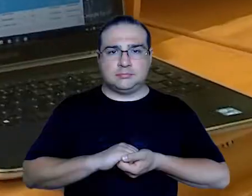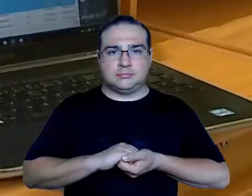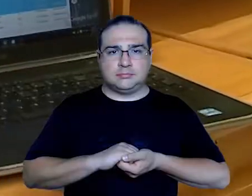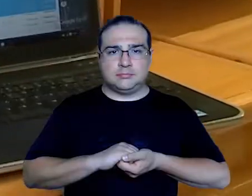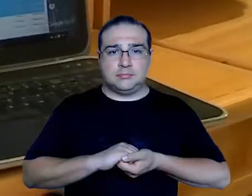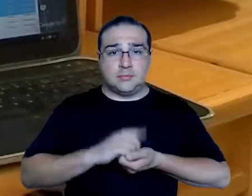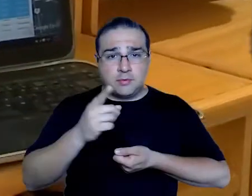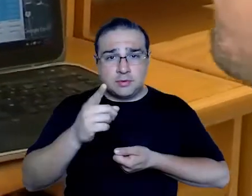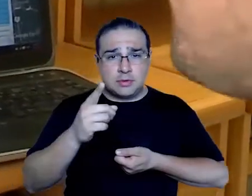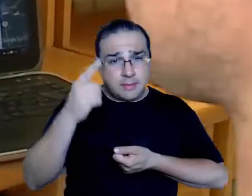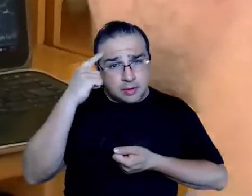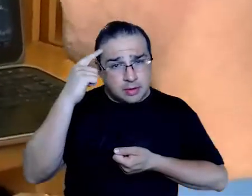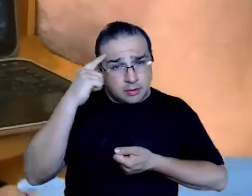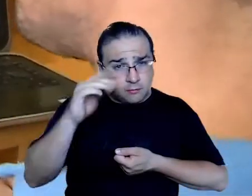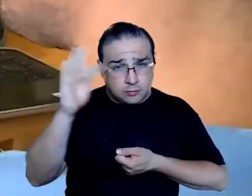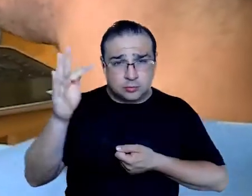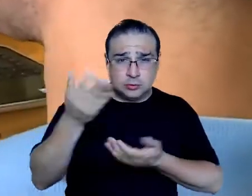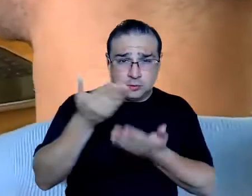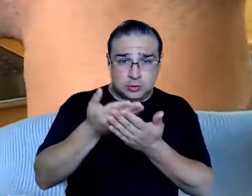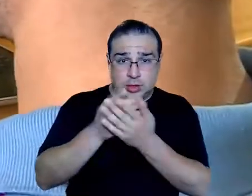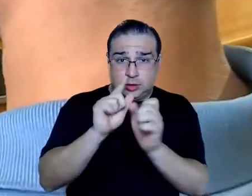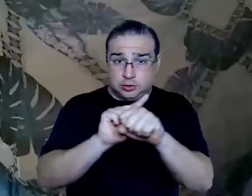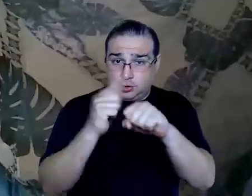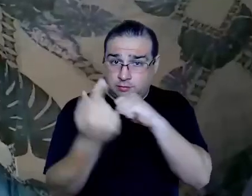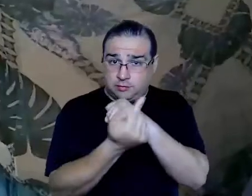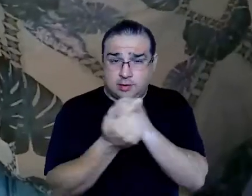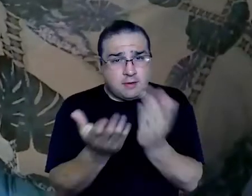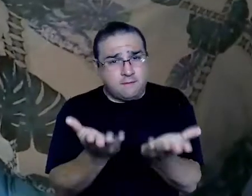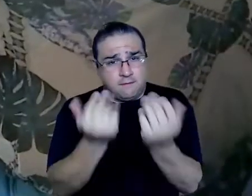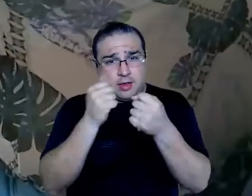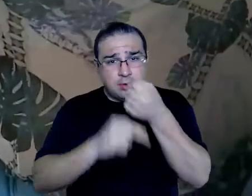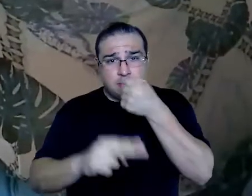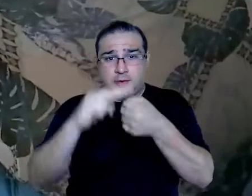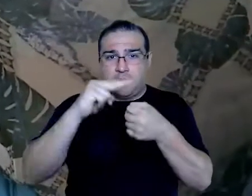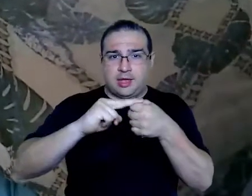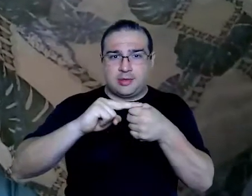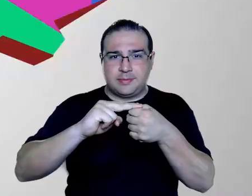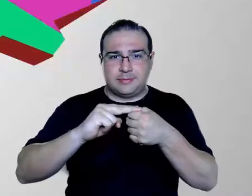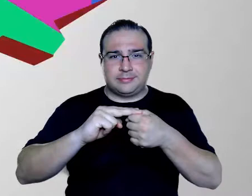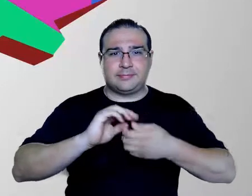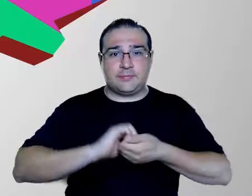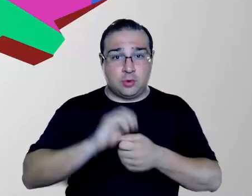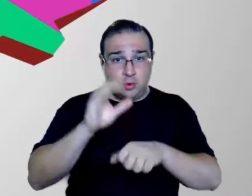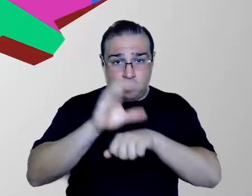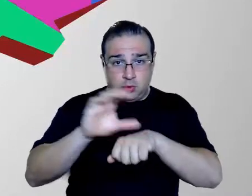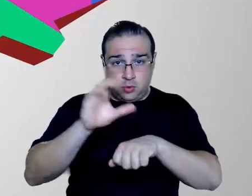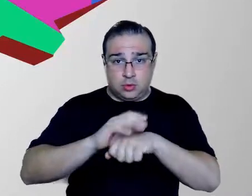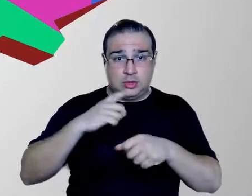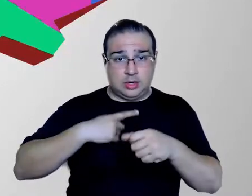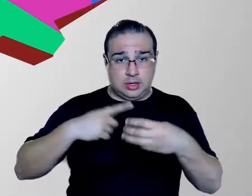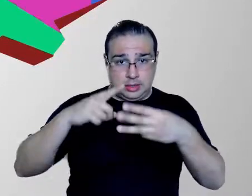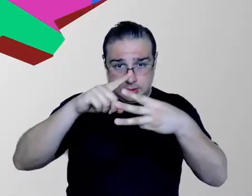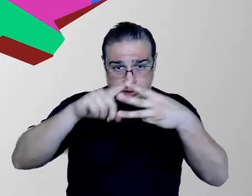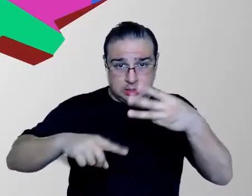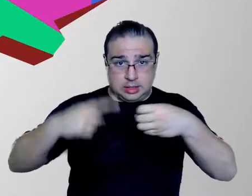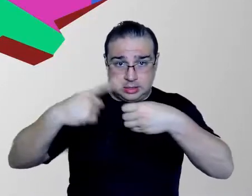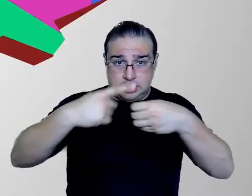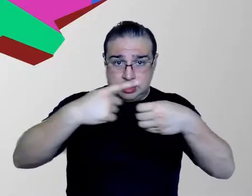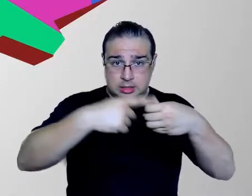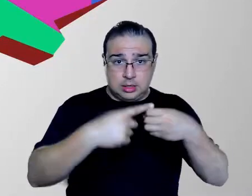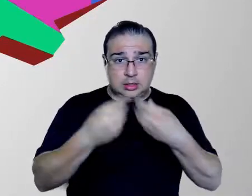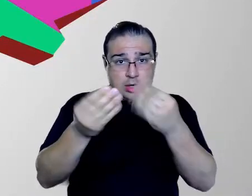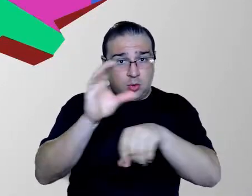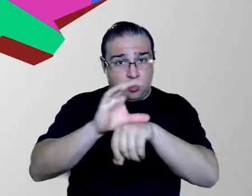Está pensando em estudar Geografia? Então venha para a Unesp! O curso de Geografia da Unesp é